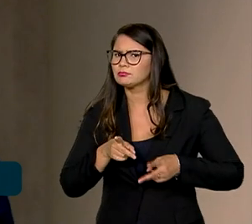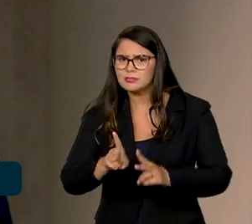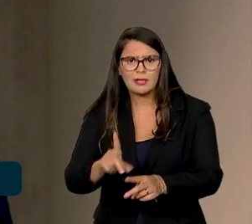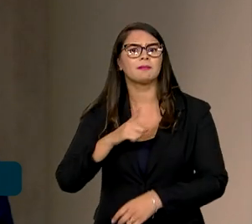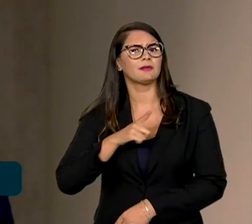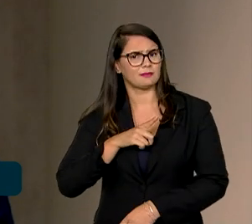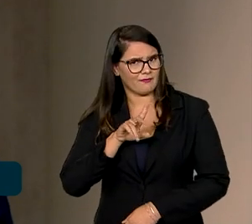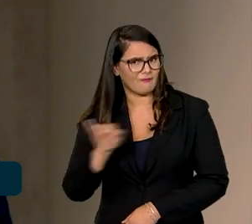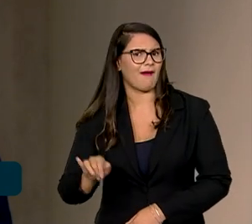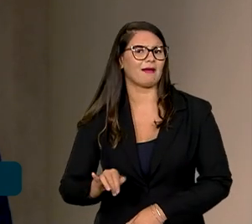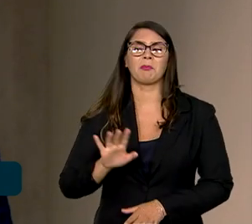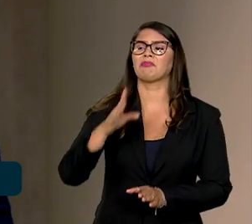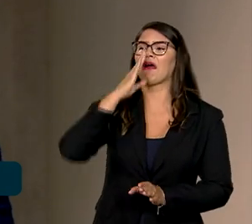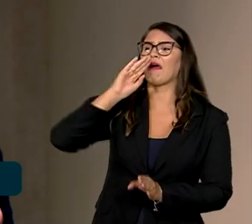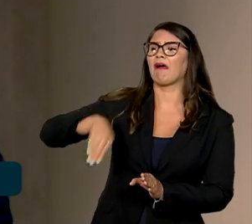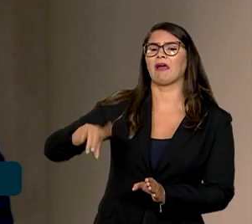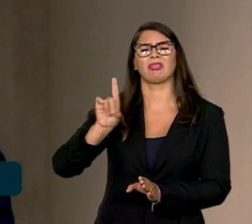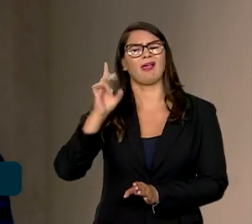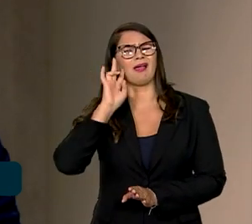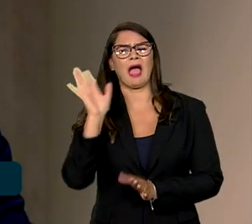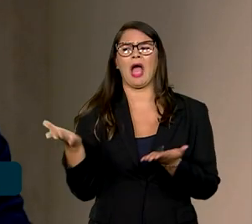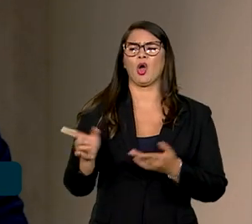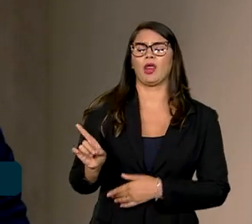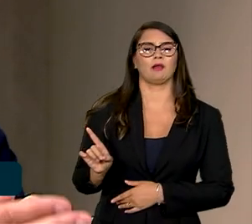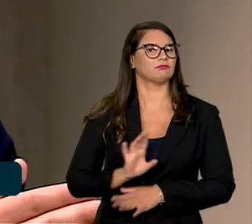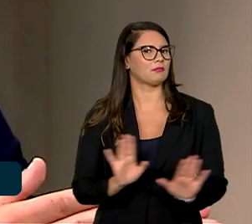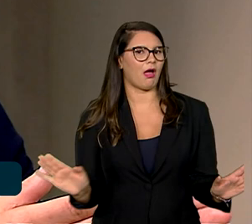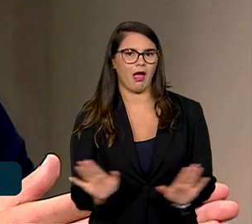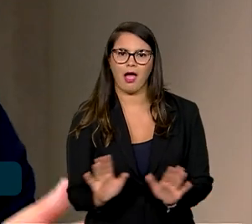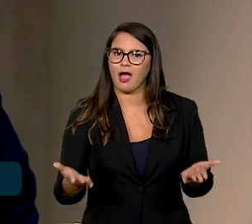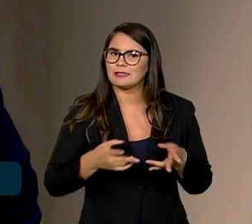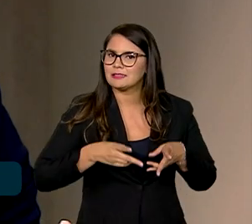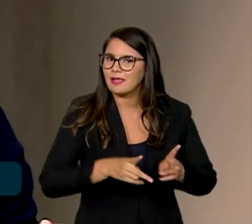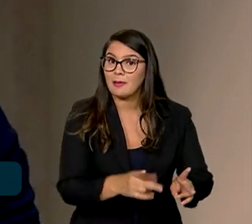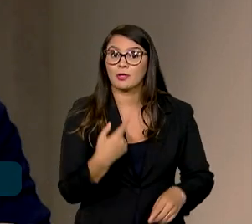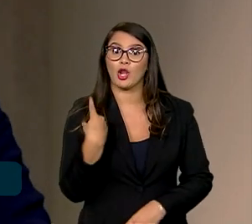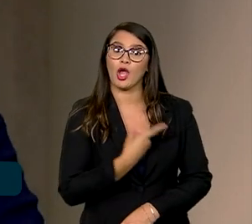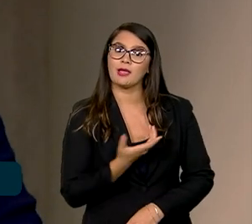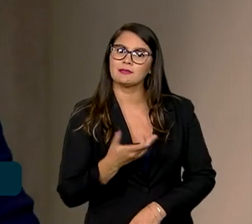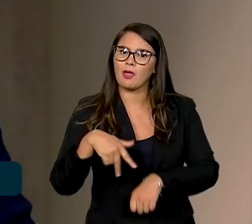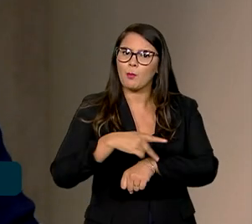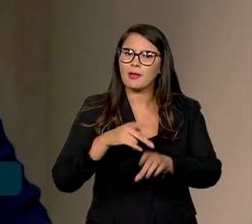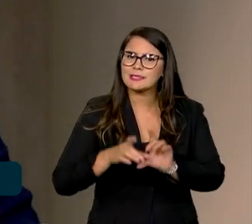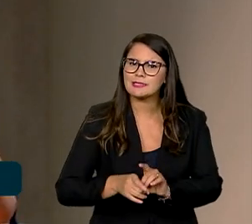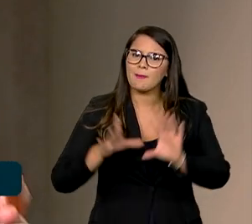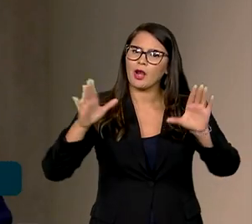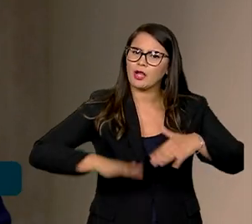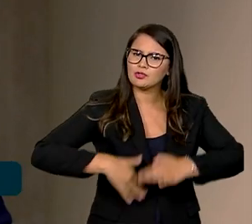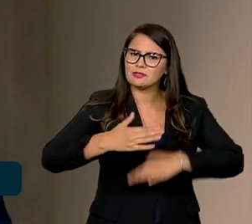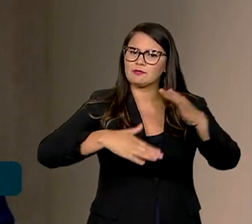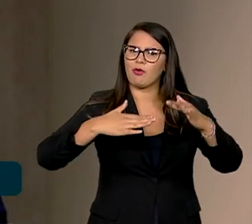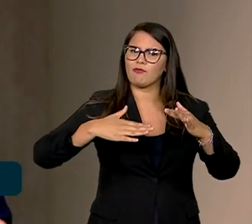relegada a um segundo plano, porque se a gente quer um país verdadeiramente democrático e que se desenvolva de forma